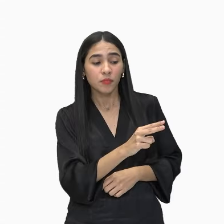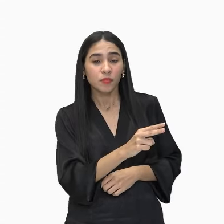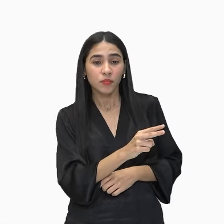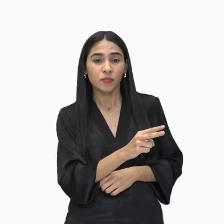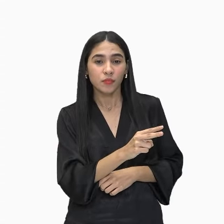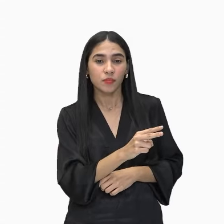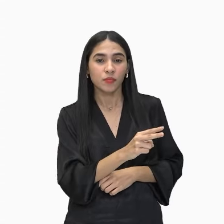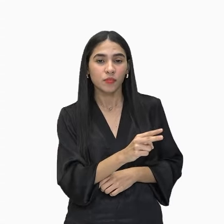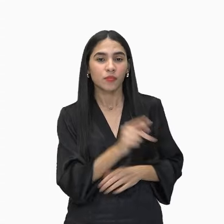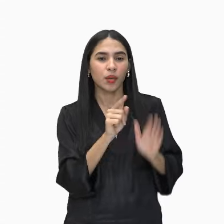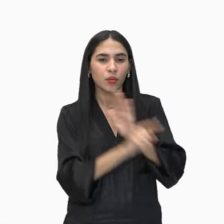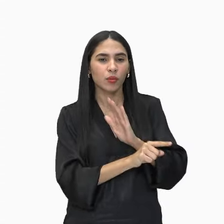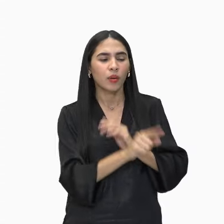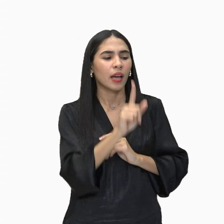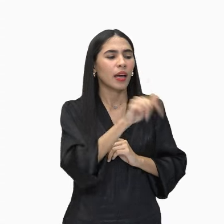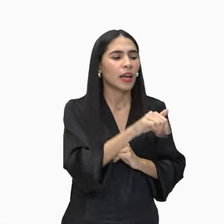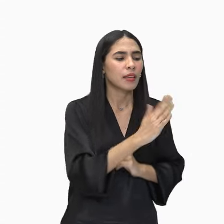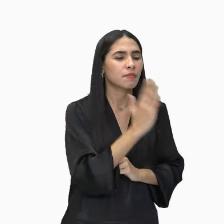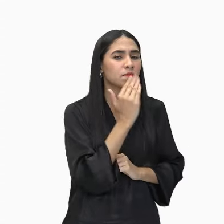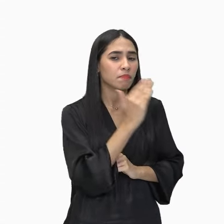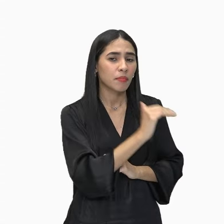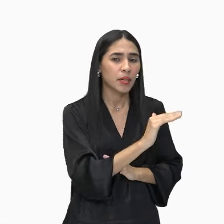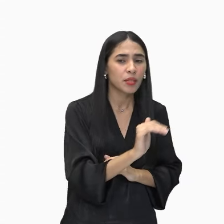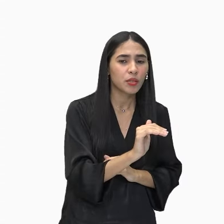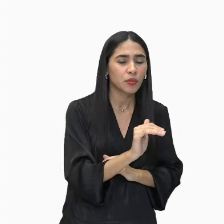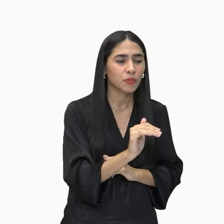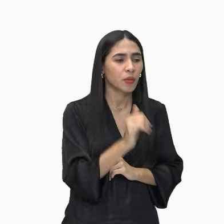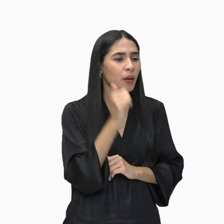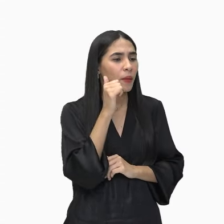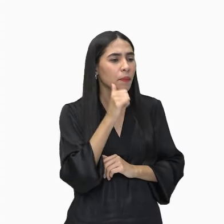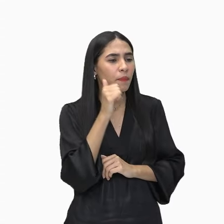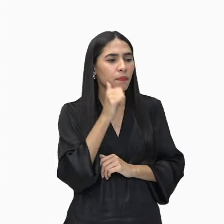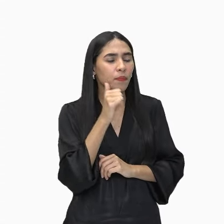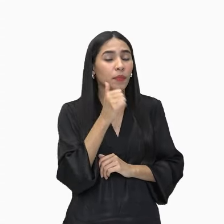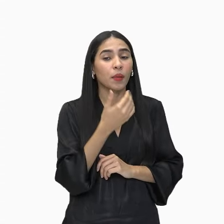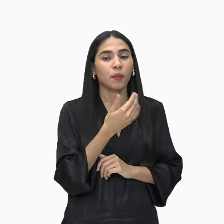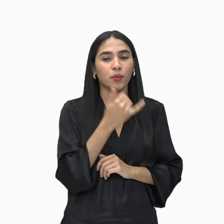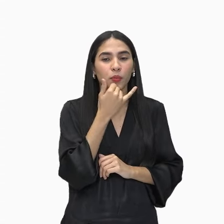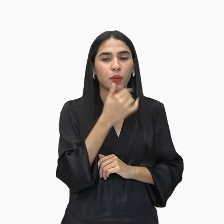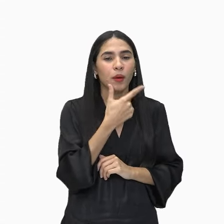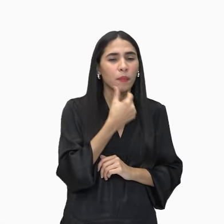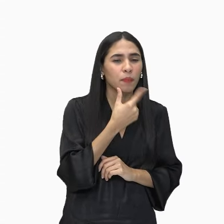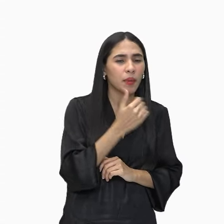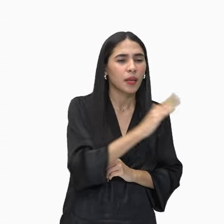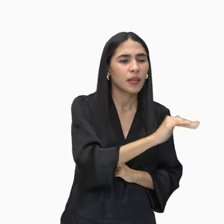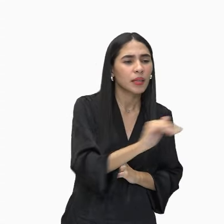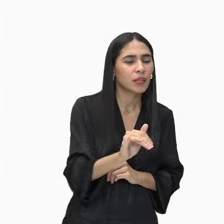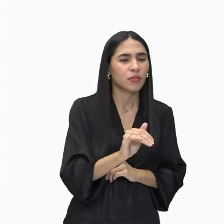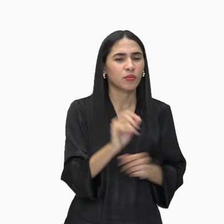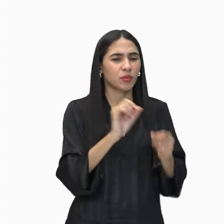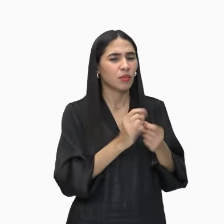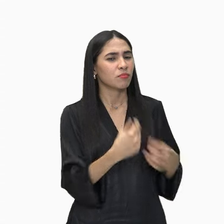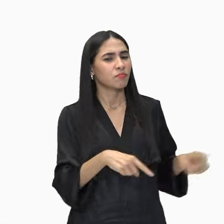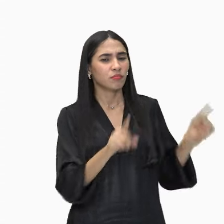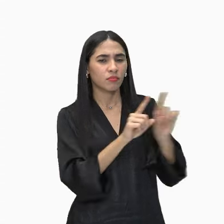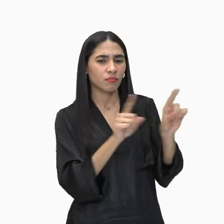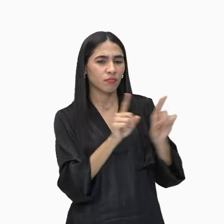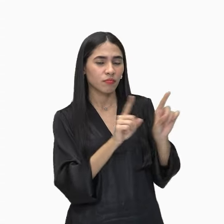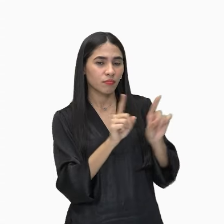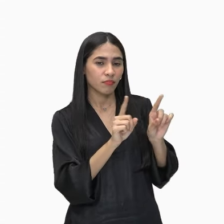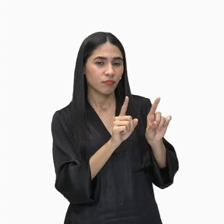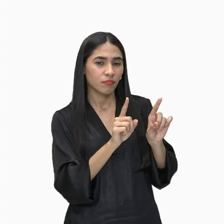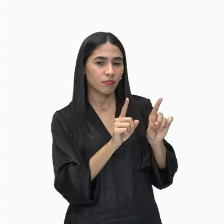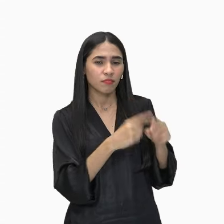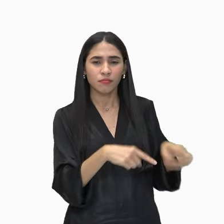resmungou. Culumi, que seria curumi, né gente? Mas é uma variação. Culumi faz isso não, meu neto.